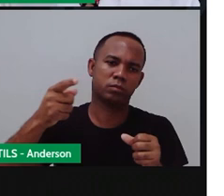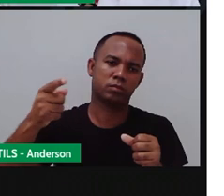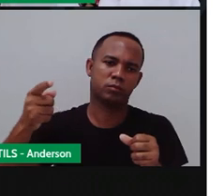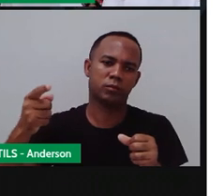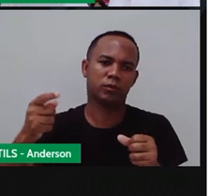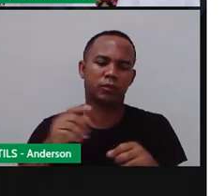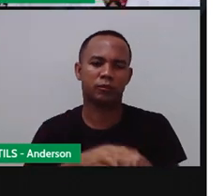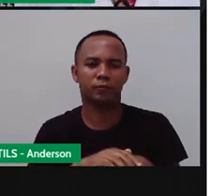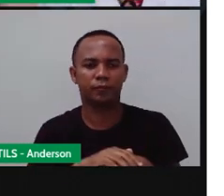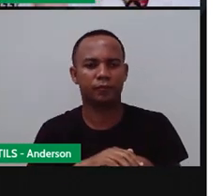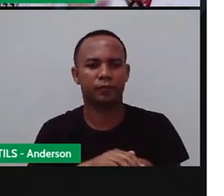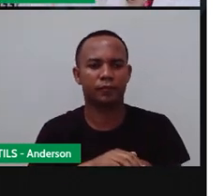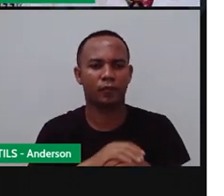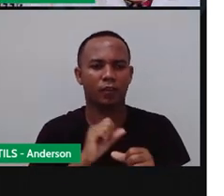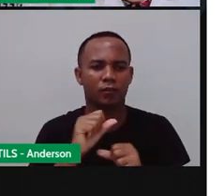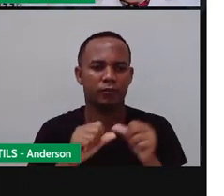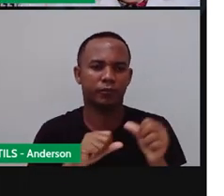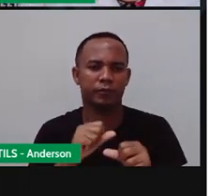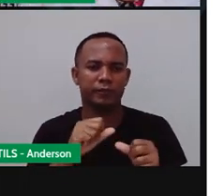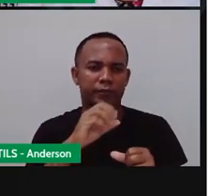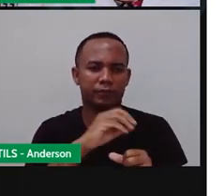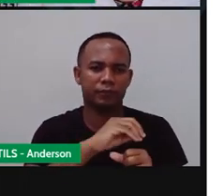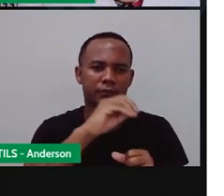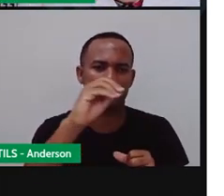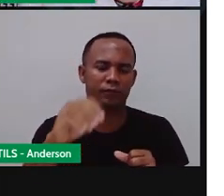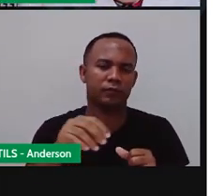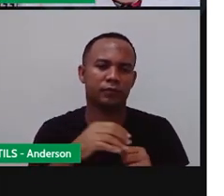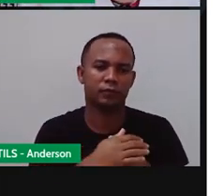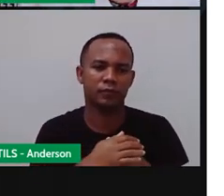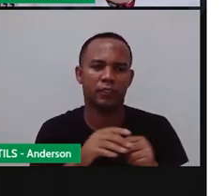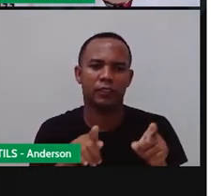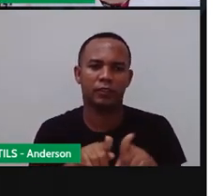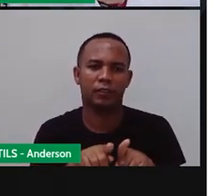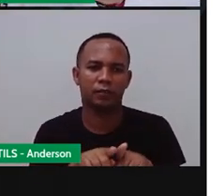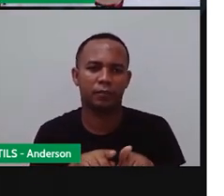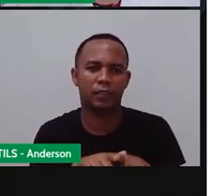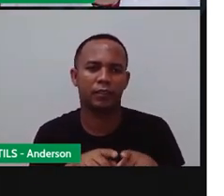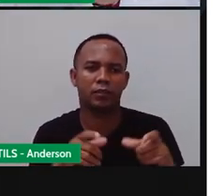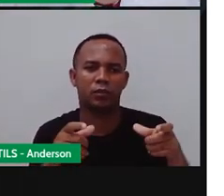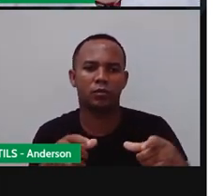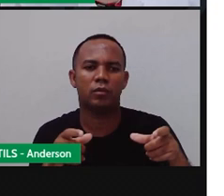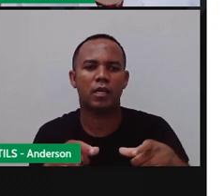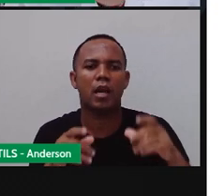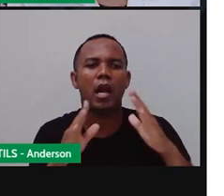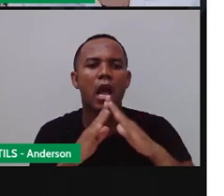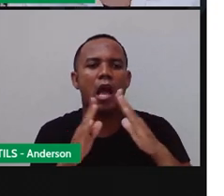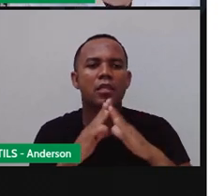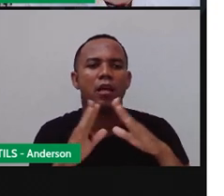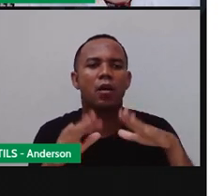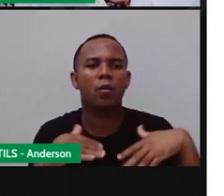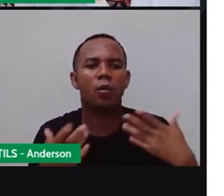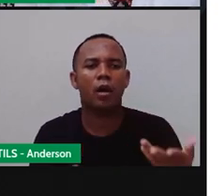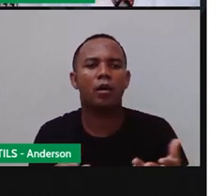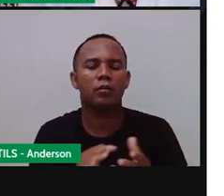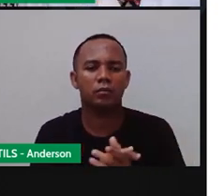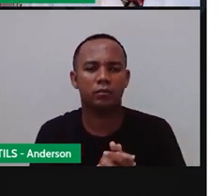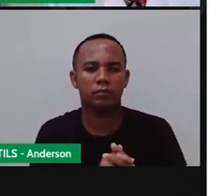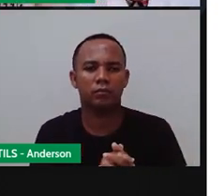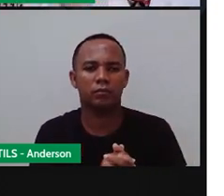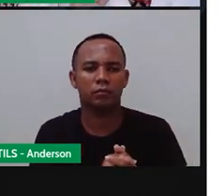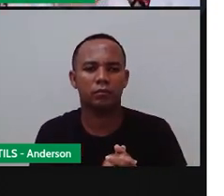movendo. vai passando de um lado pra outro. Né? A depender também de onde a nossa casa está. Então, ela vai o quê?